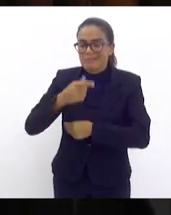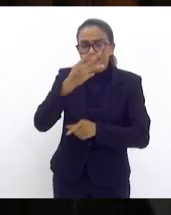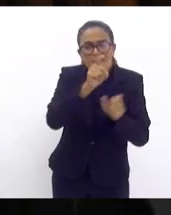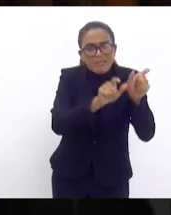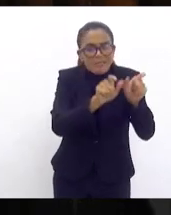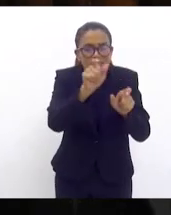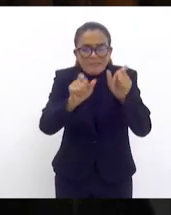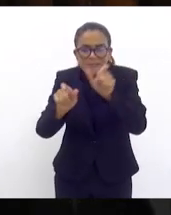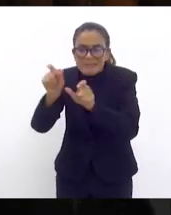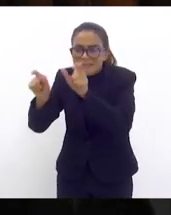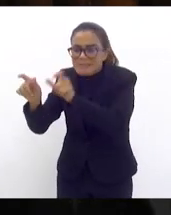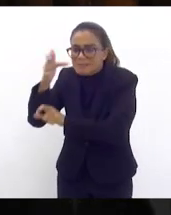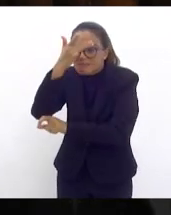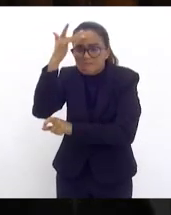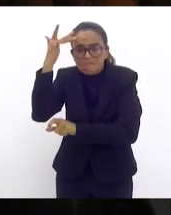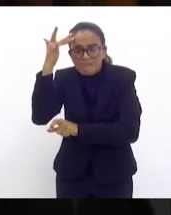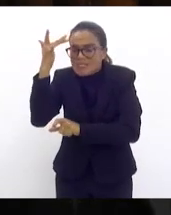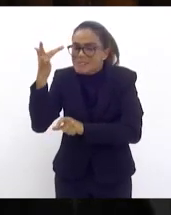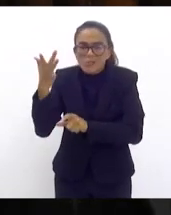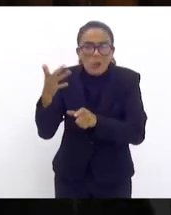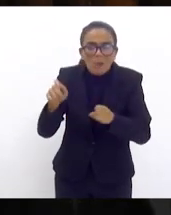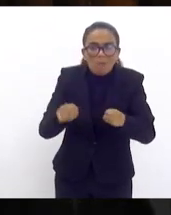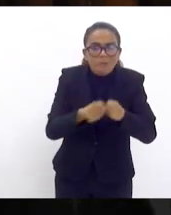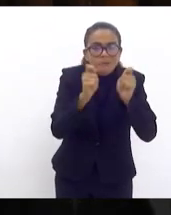foram atingidas